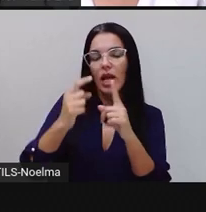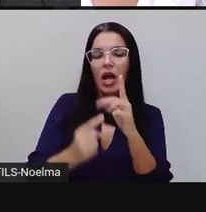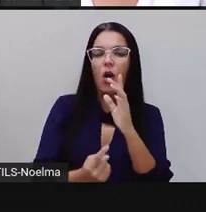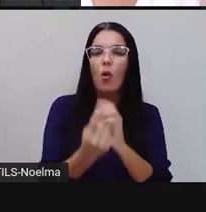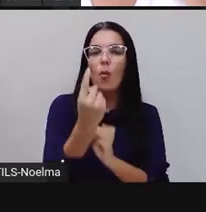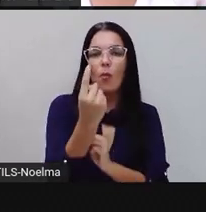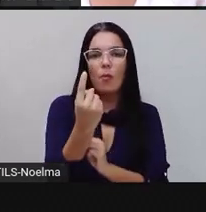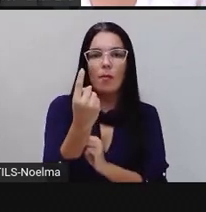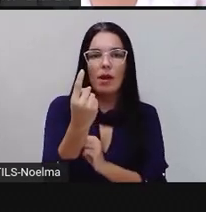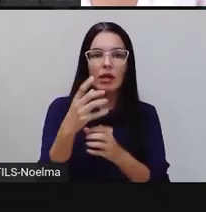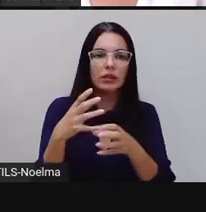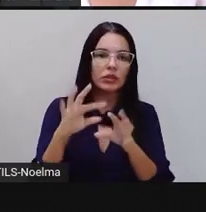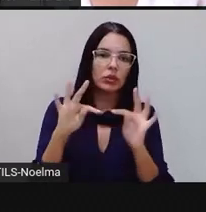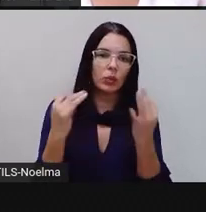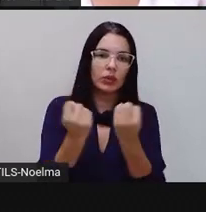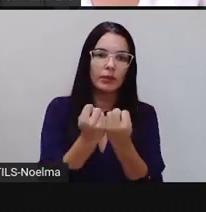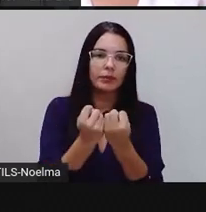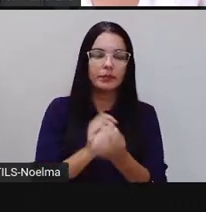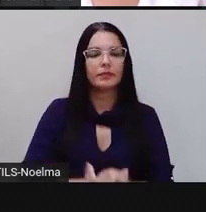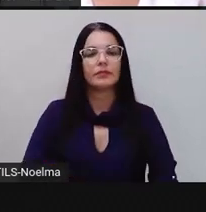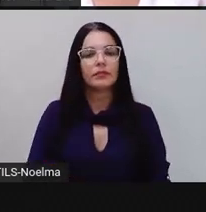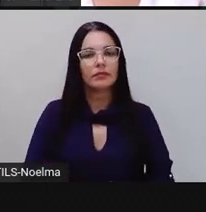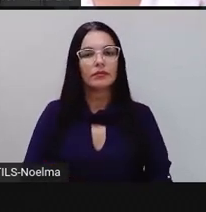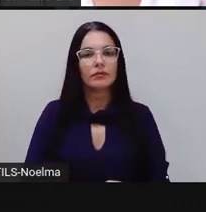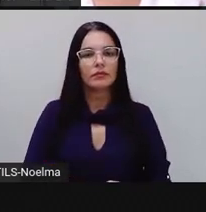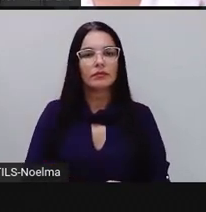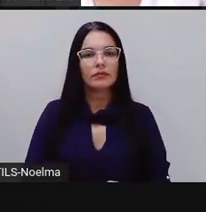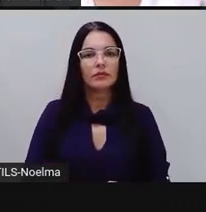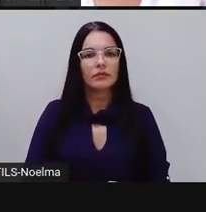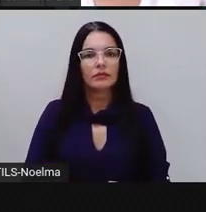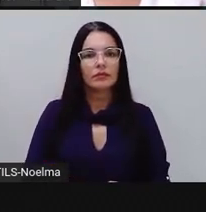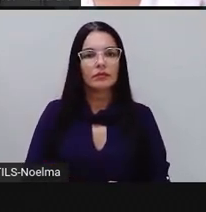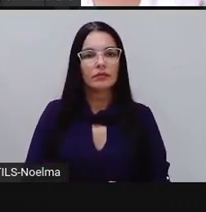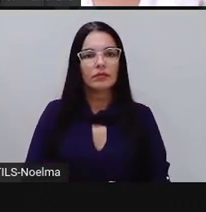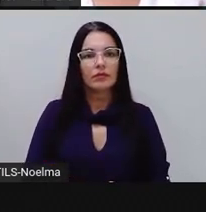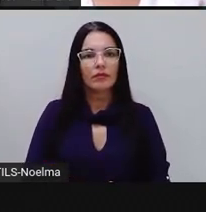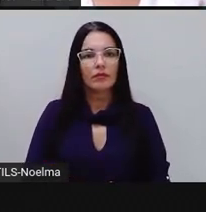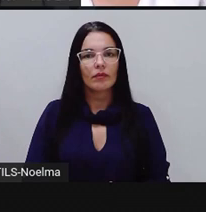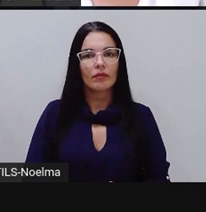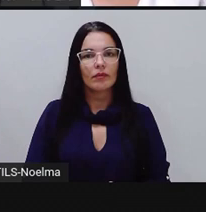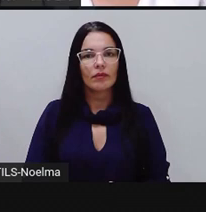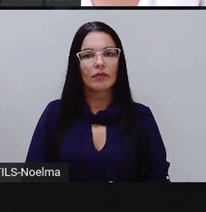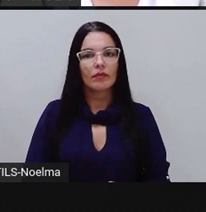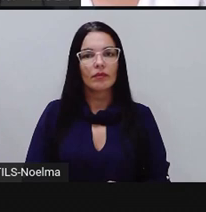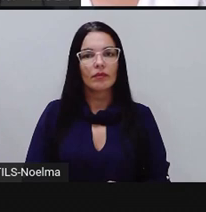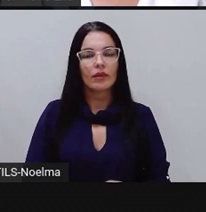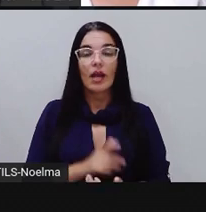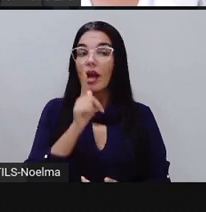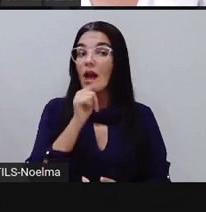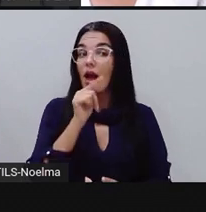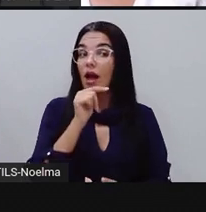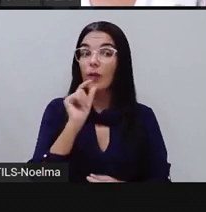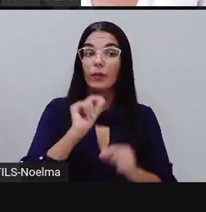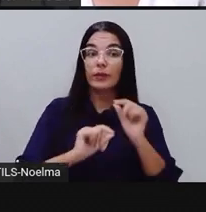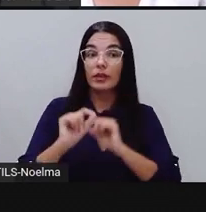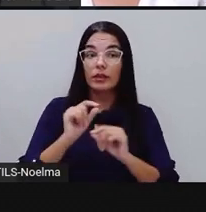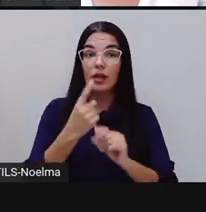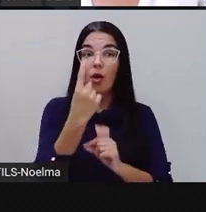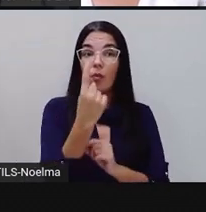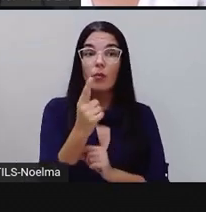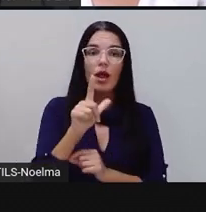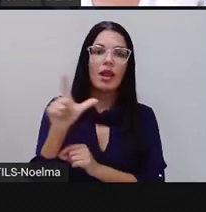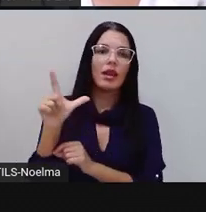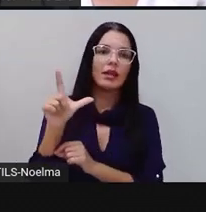é igual a uma xícara, certo? Olha lá a água, ó. Um